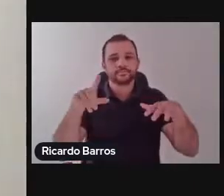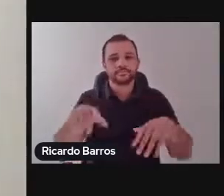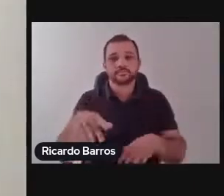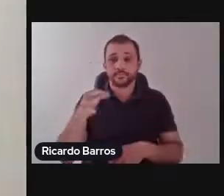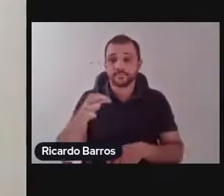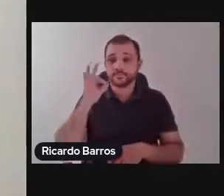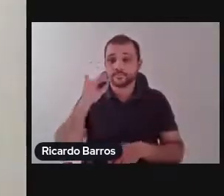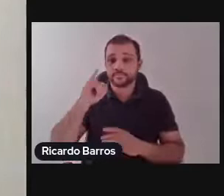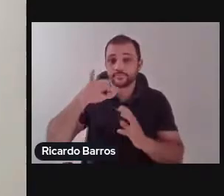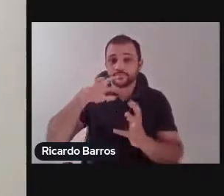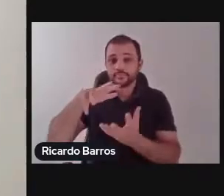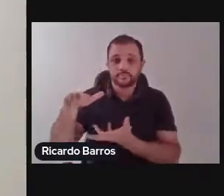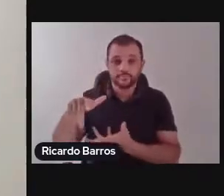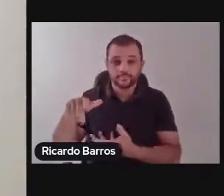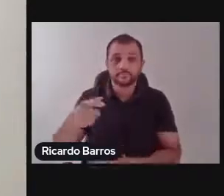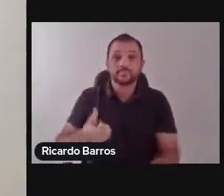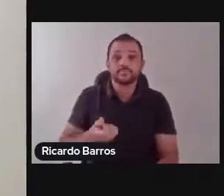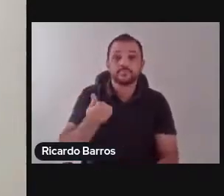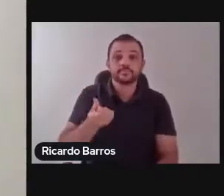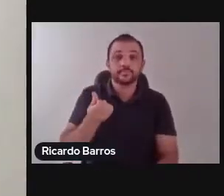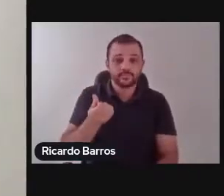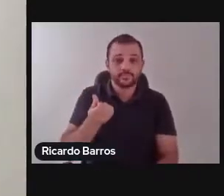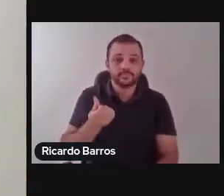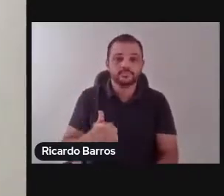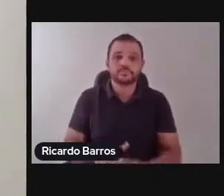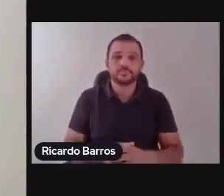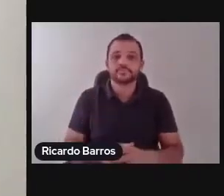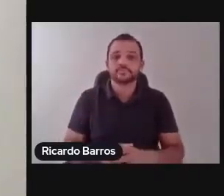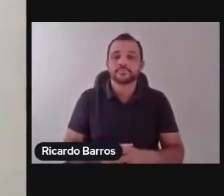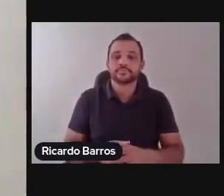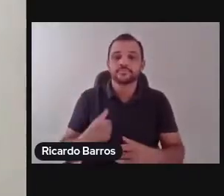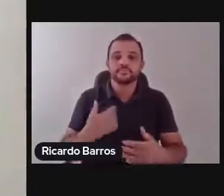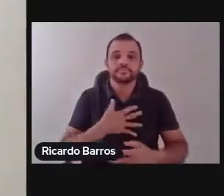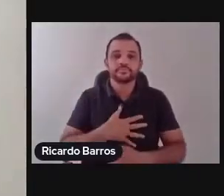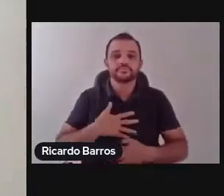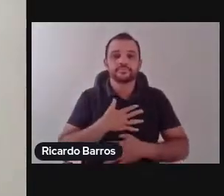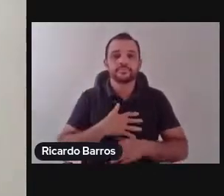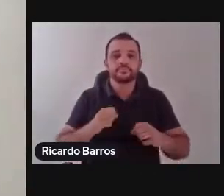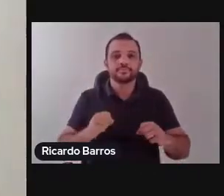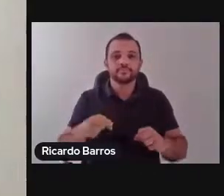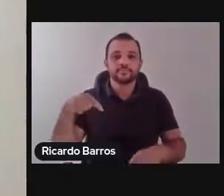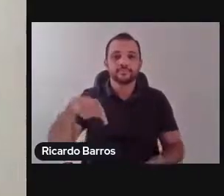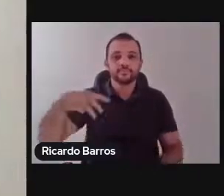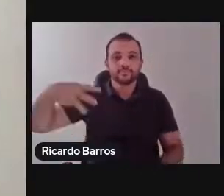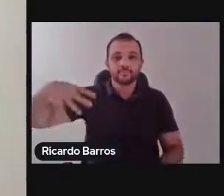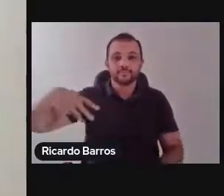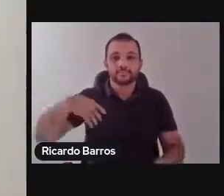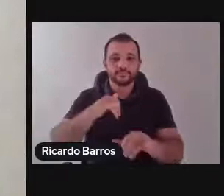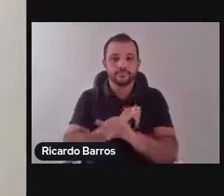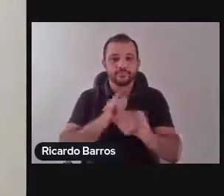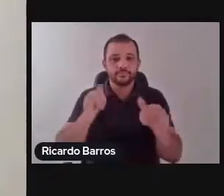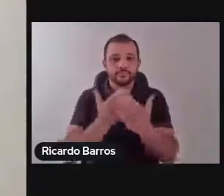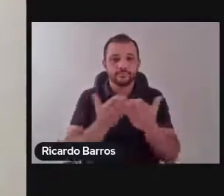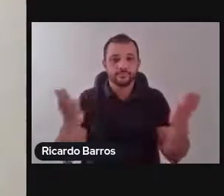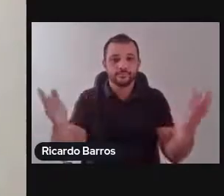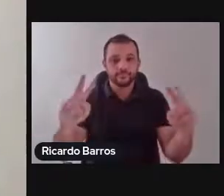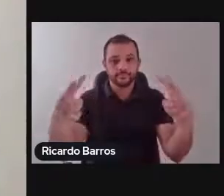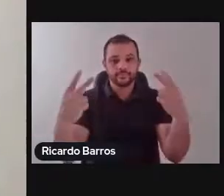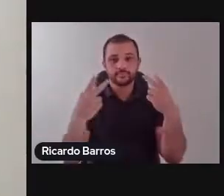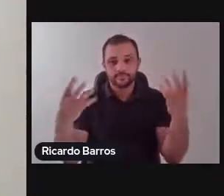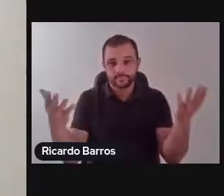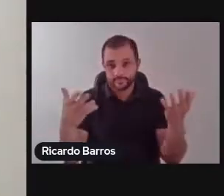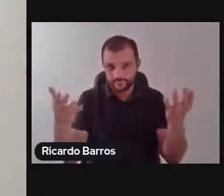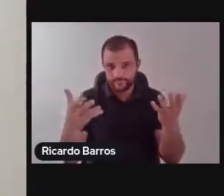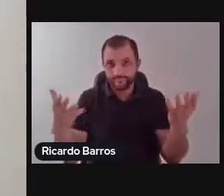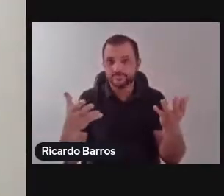especificamente na sua sexta edição. Eu tenho alegria, então, de falar aqui do Maranhão para você que vai nos acompanhar ao vivo